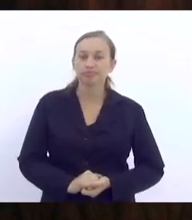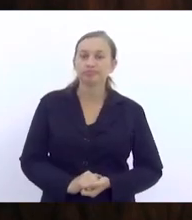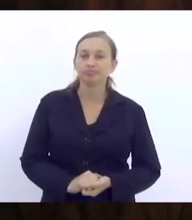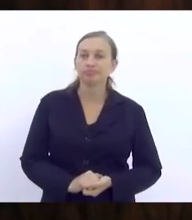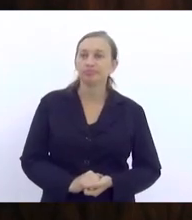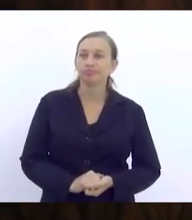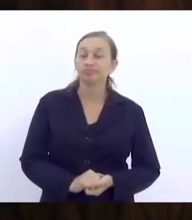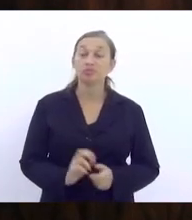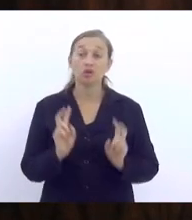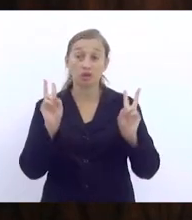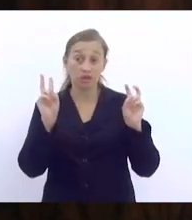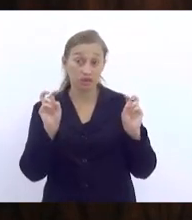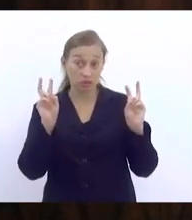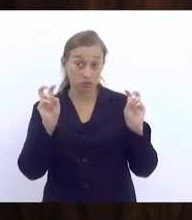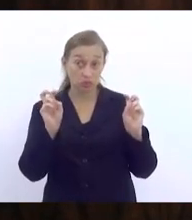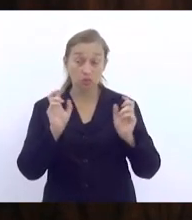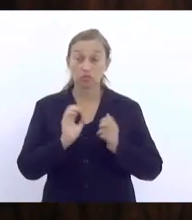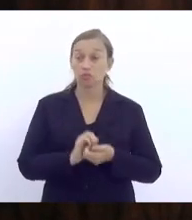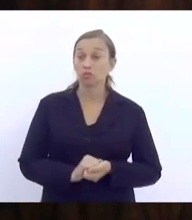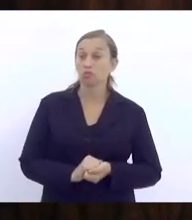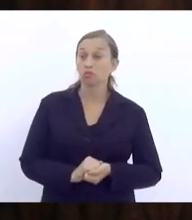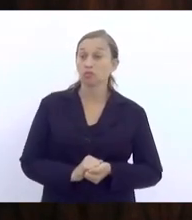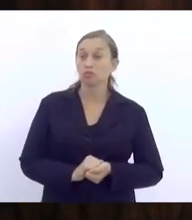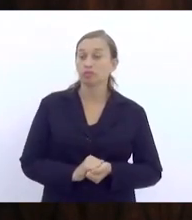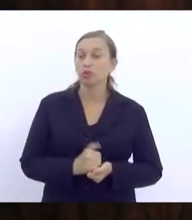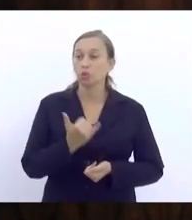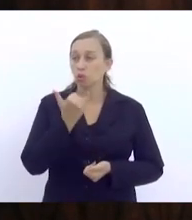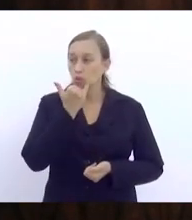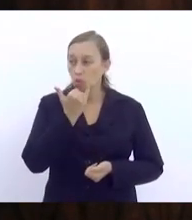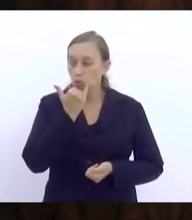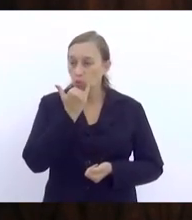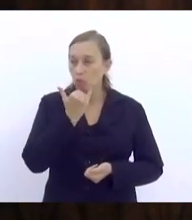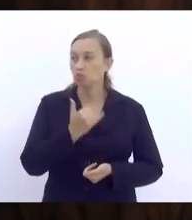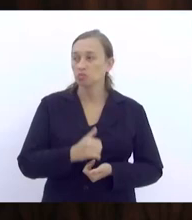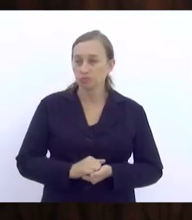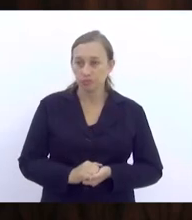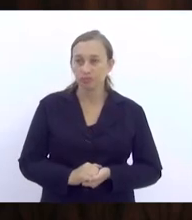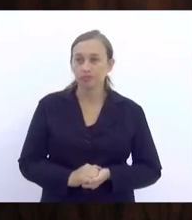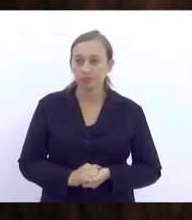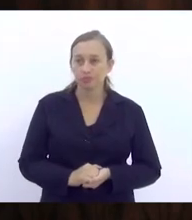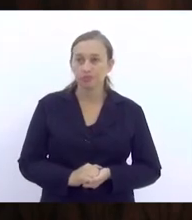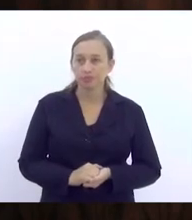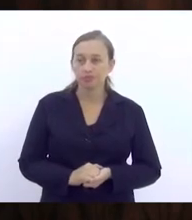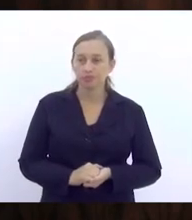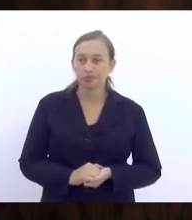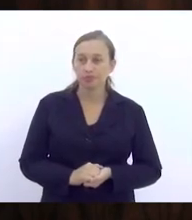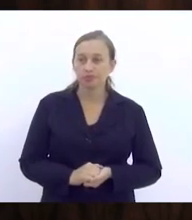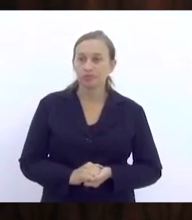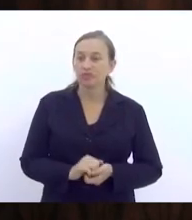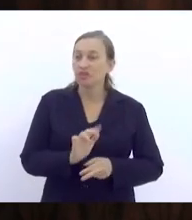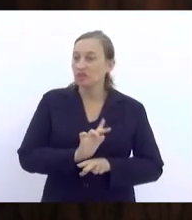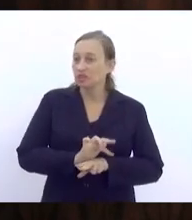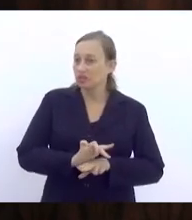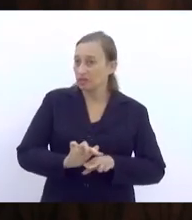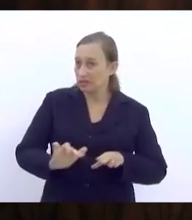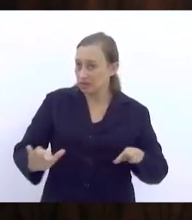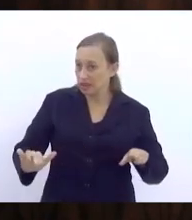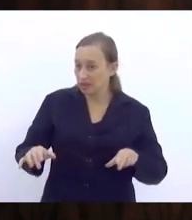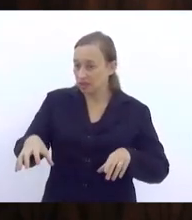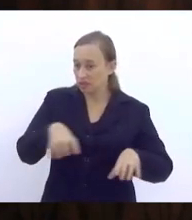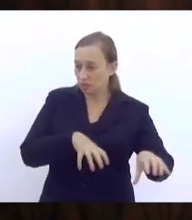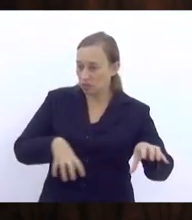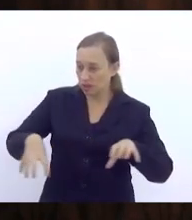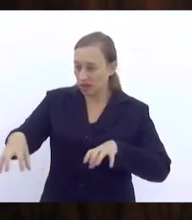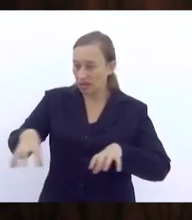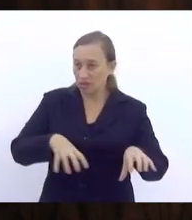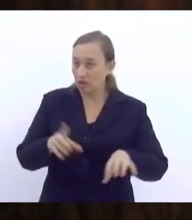Essa questão da... Desculpem. Essa questão da intersetorialidade não